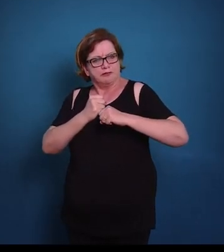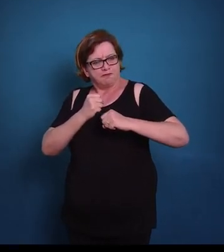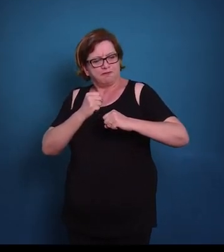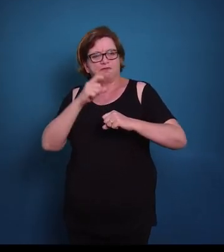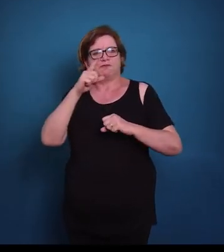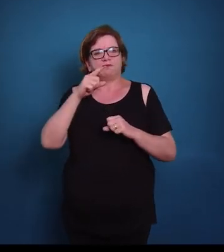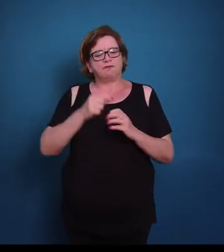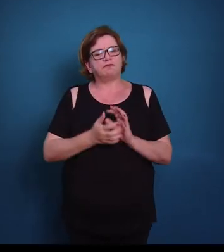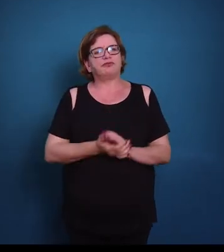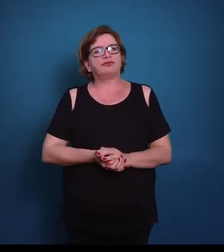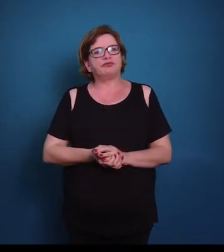tensão.